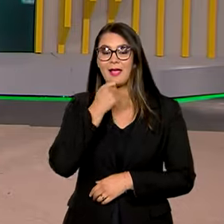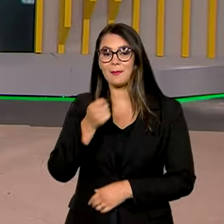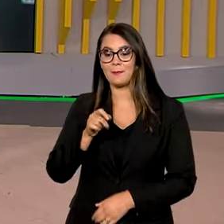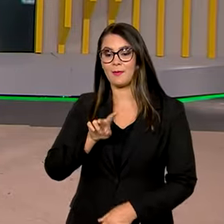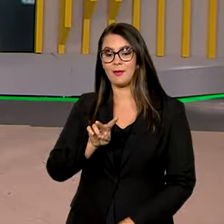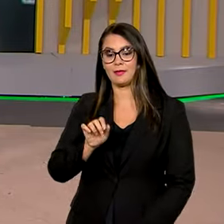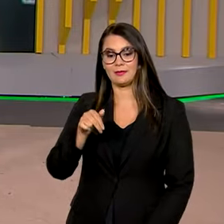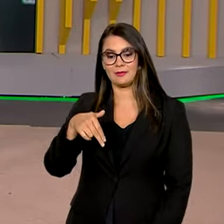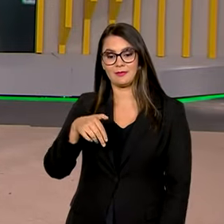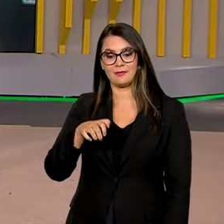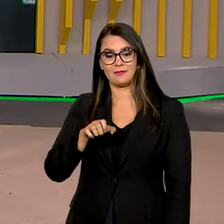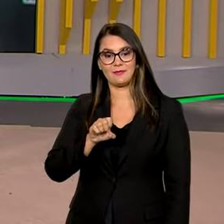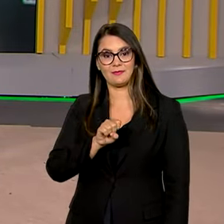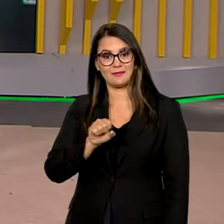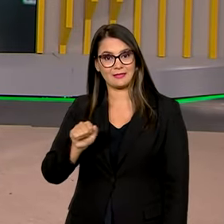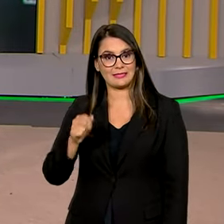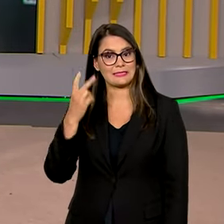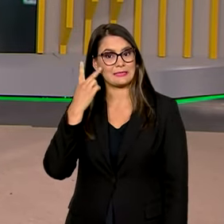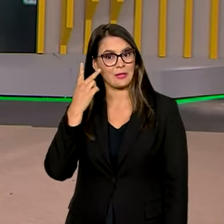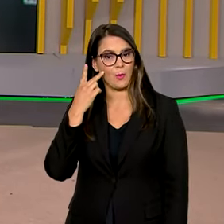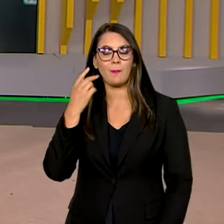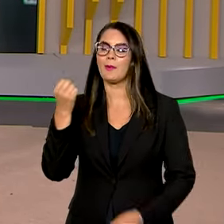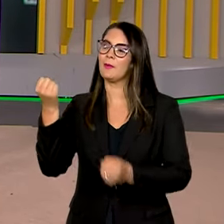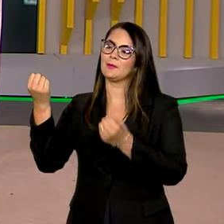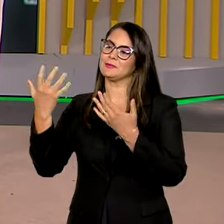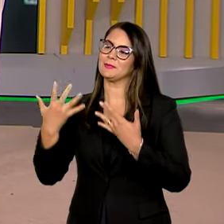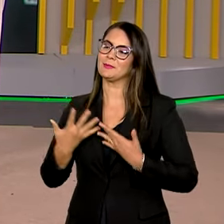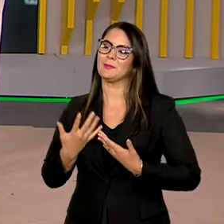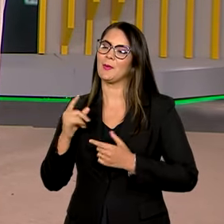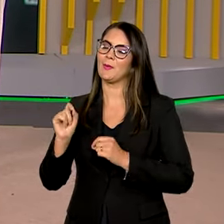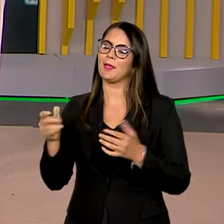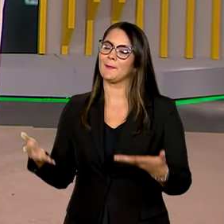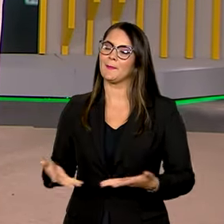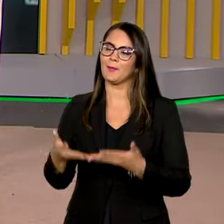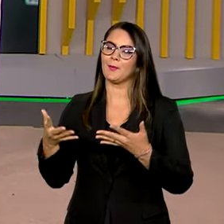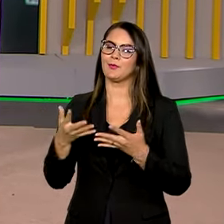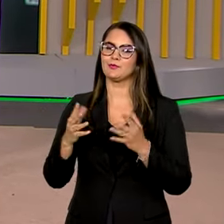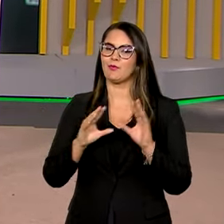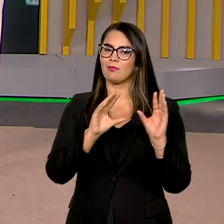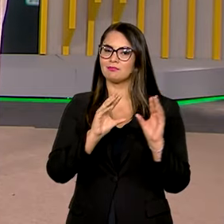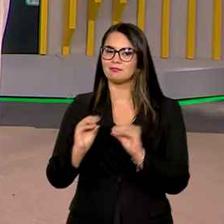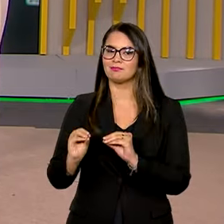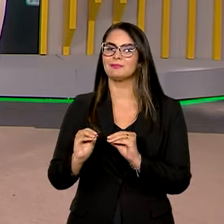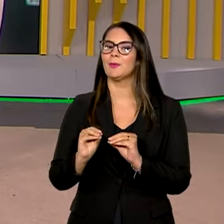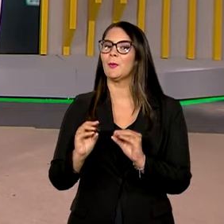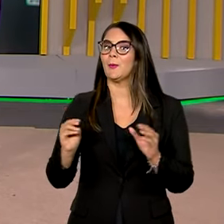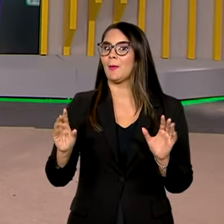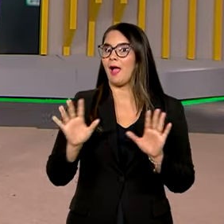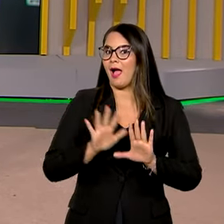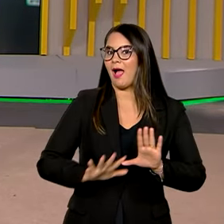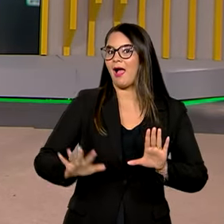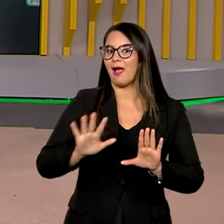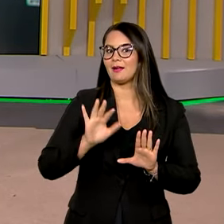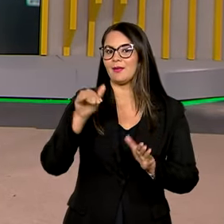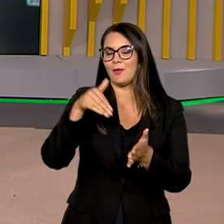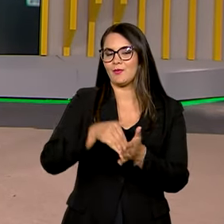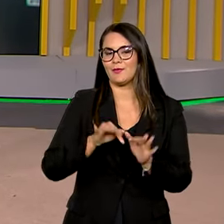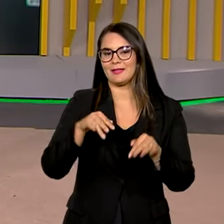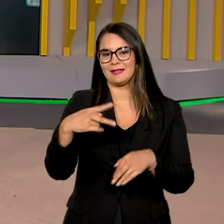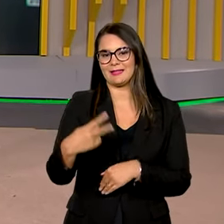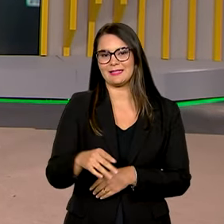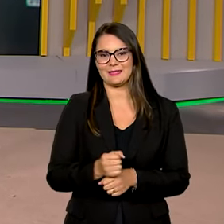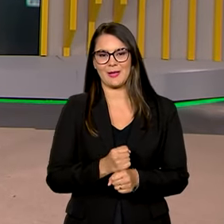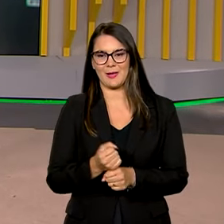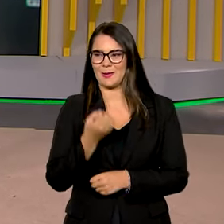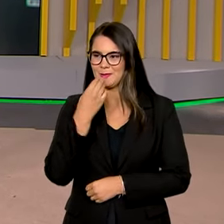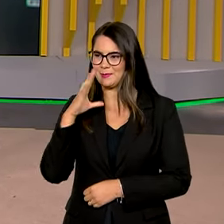Vanessa Casalino está em São Paulo e é ela que conta pra gente o que motivou esse corte e qual o cenário esperado até o fim desse ano. Muito boa